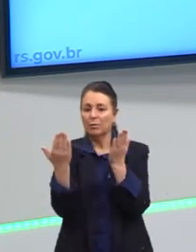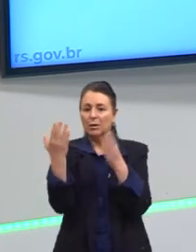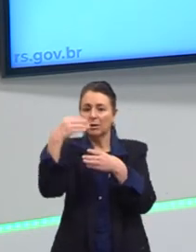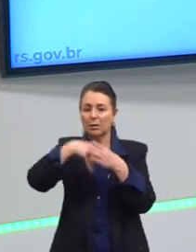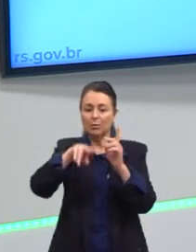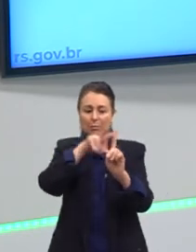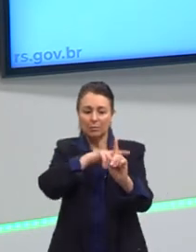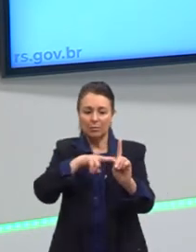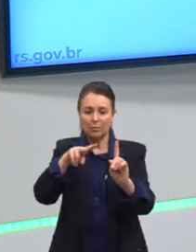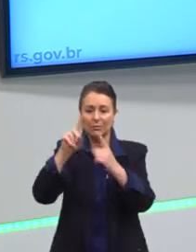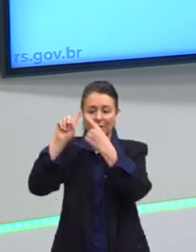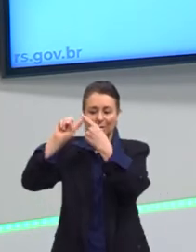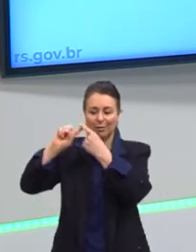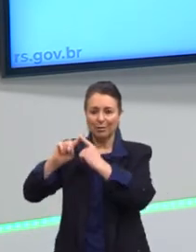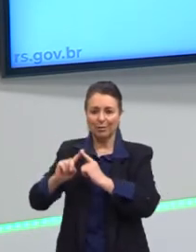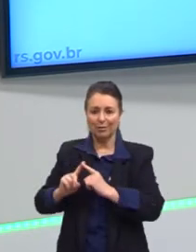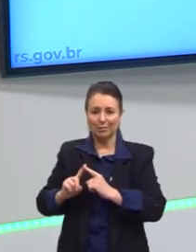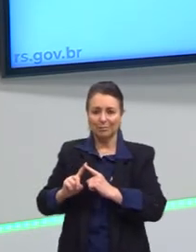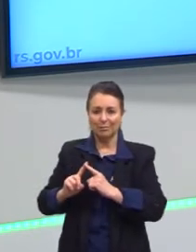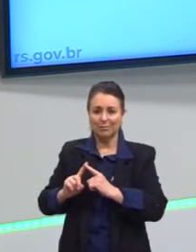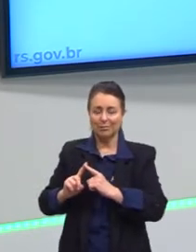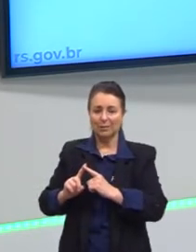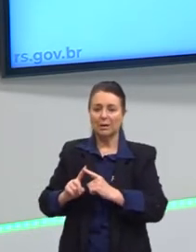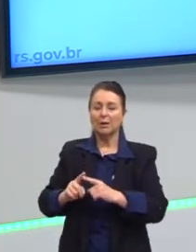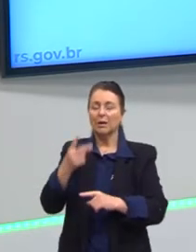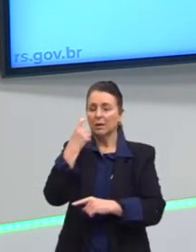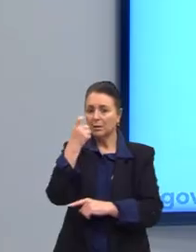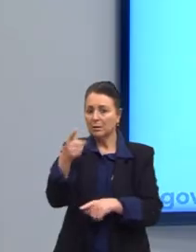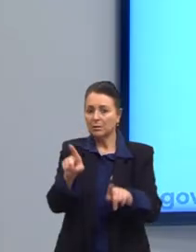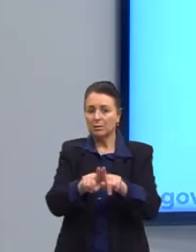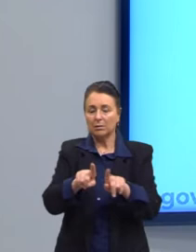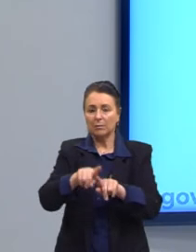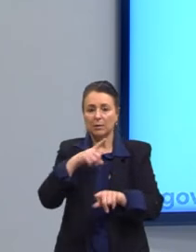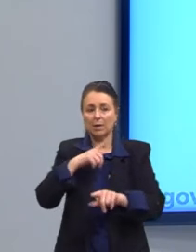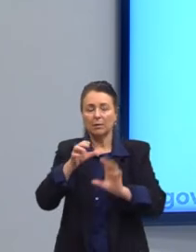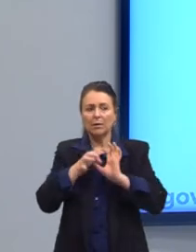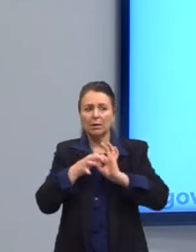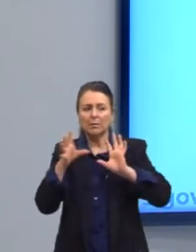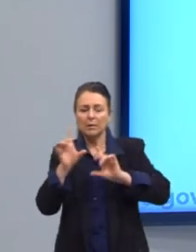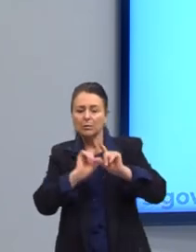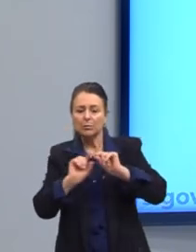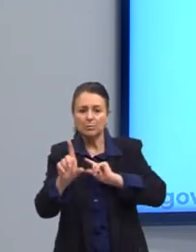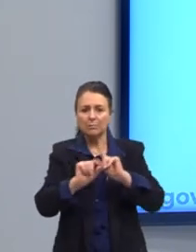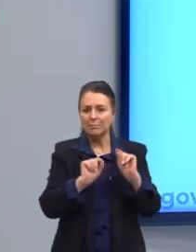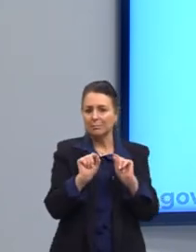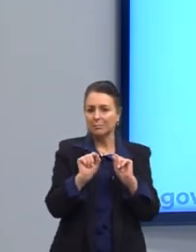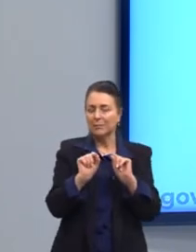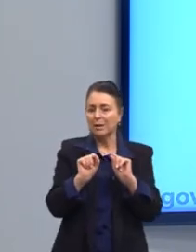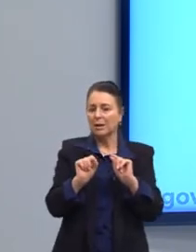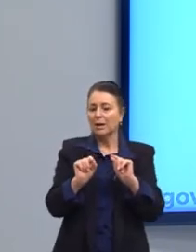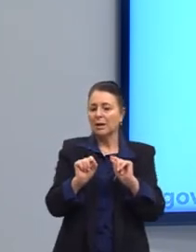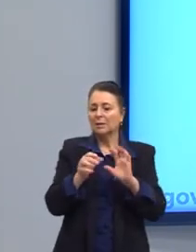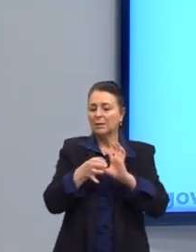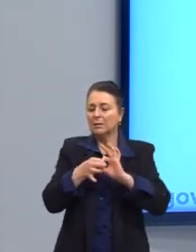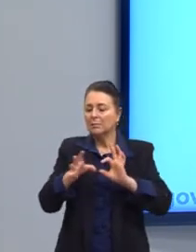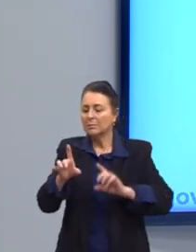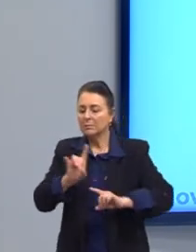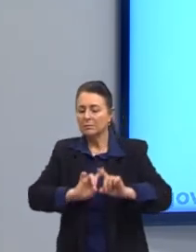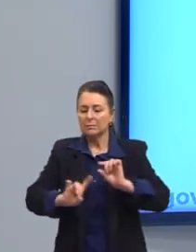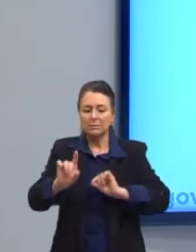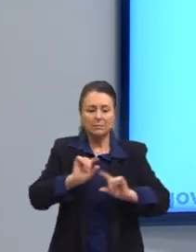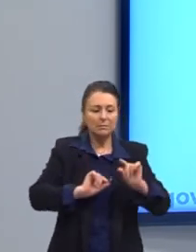perspectiva da lógica, né? Outra coisa interessante, que nós temos a liberdade de escolha. Essa liberdade de escolha, mas se nós